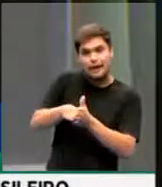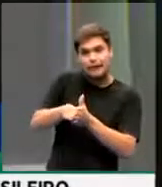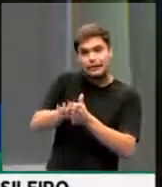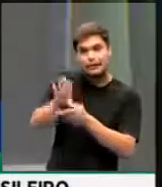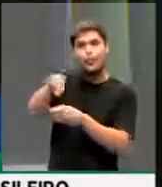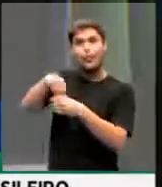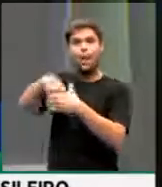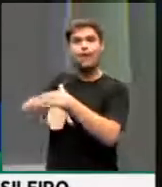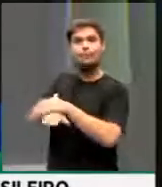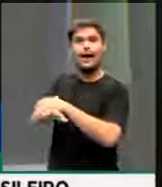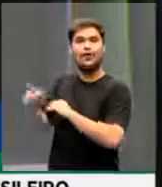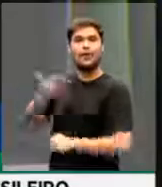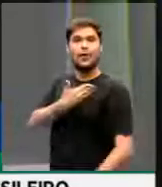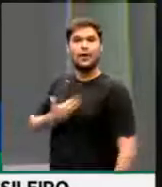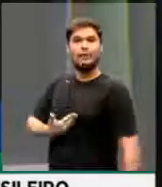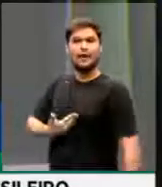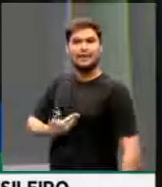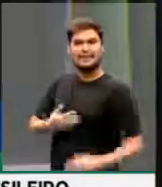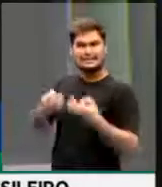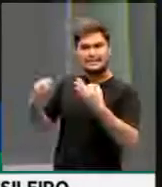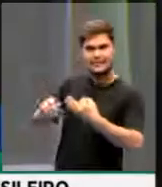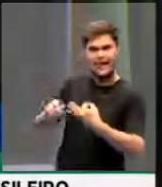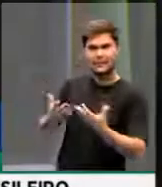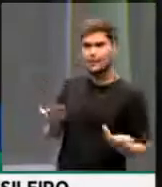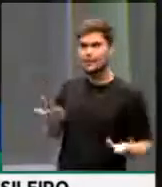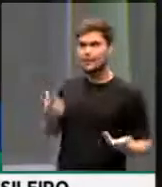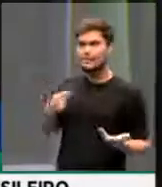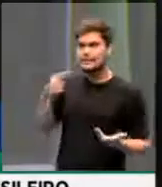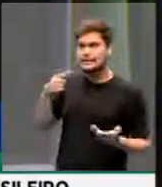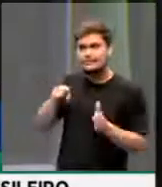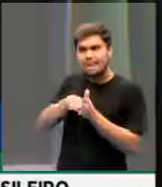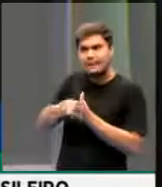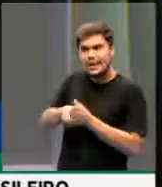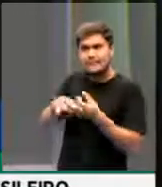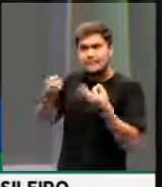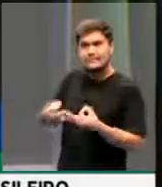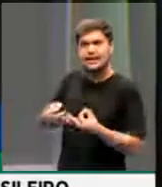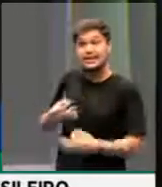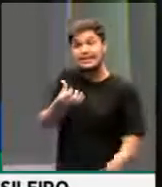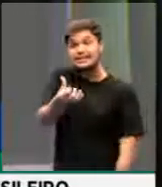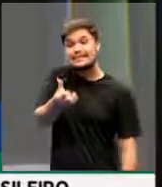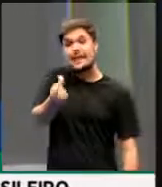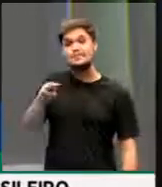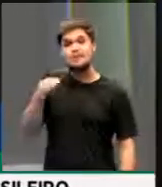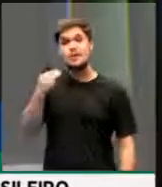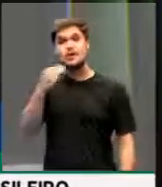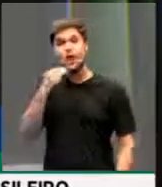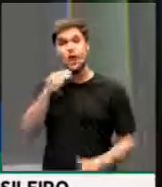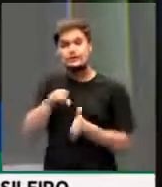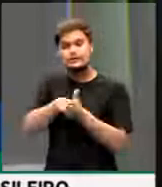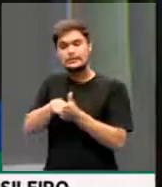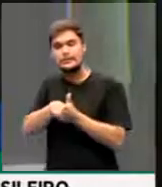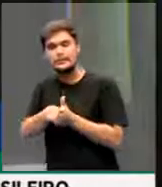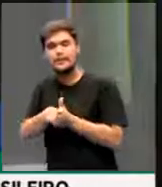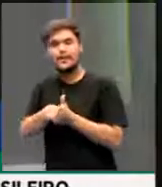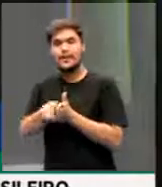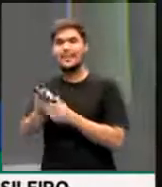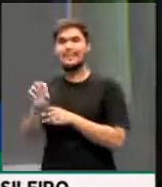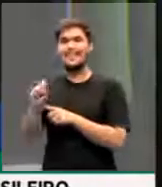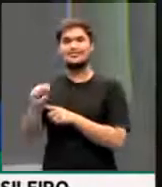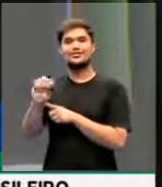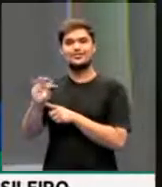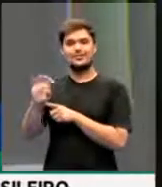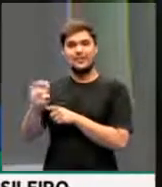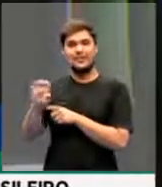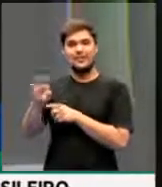se é fato. Se for fato, é muito grave. 6 milhões de testes guardados, se essa